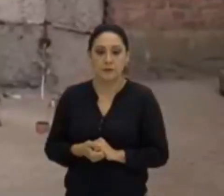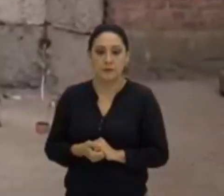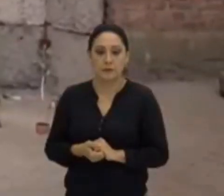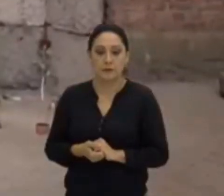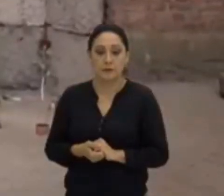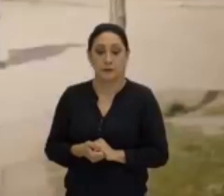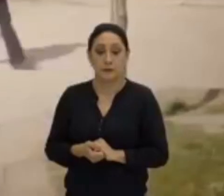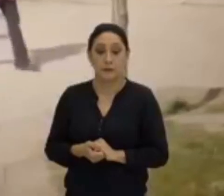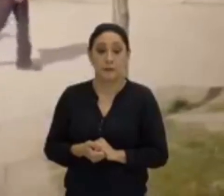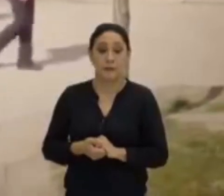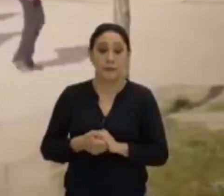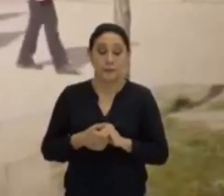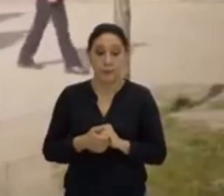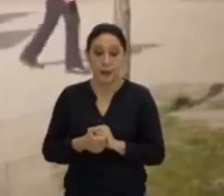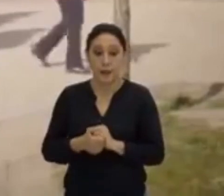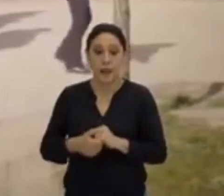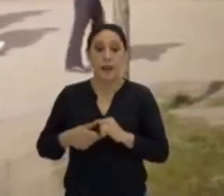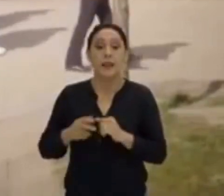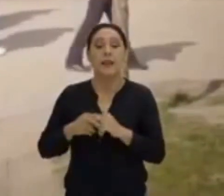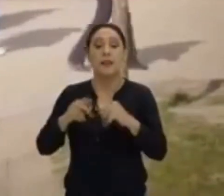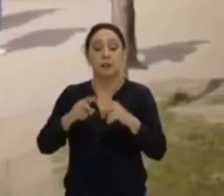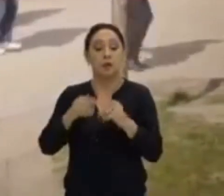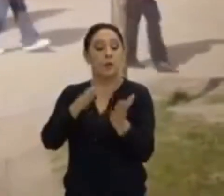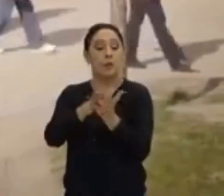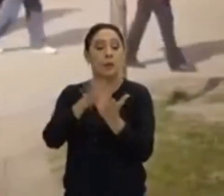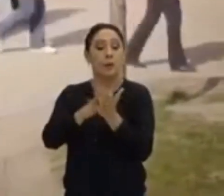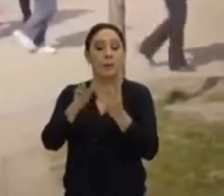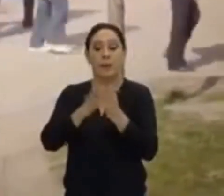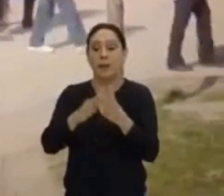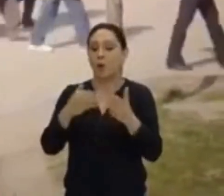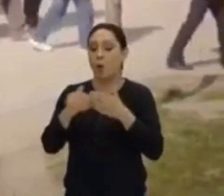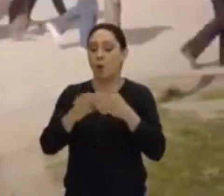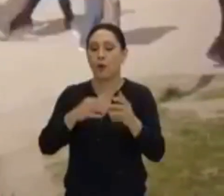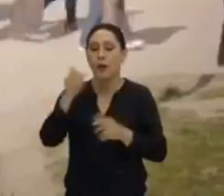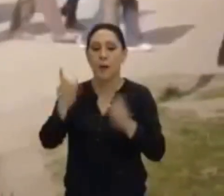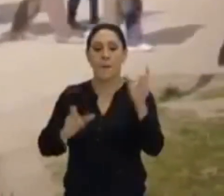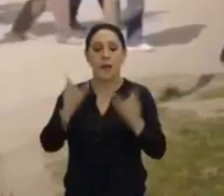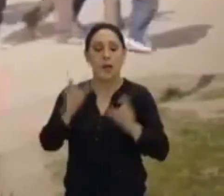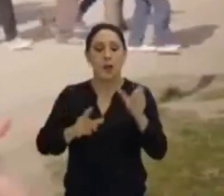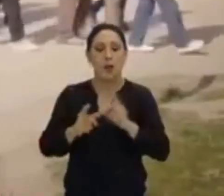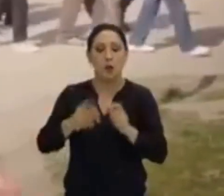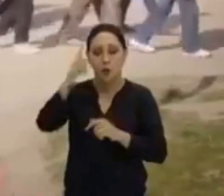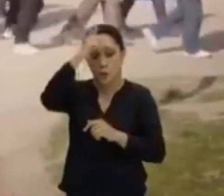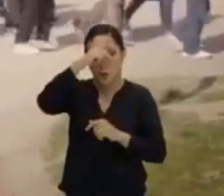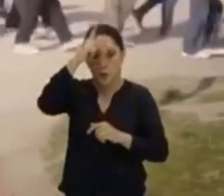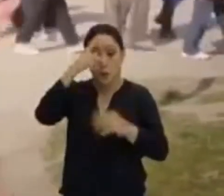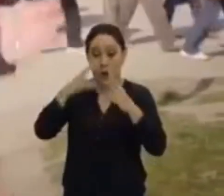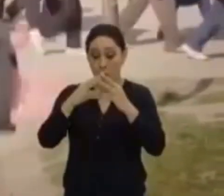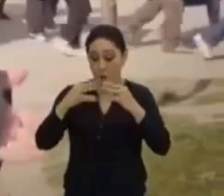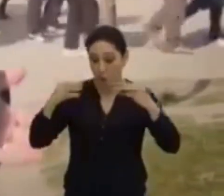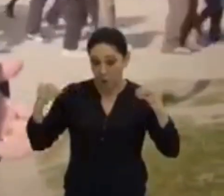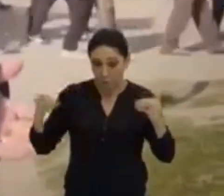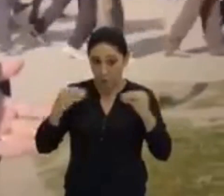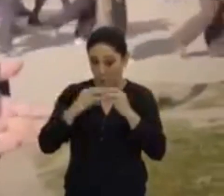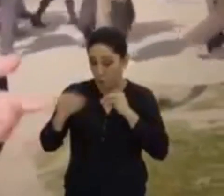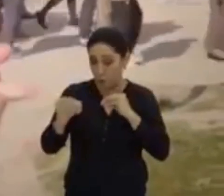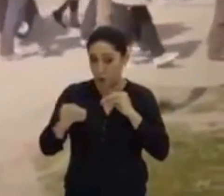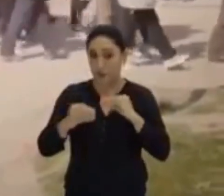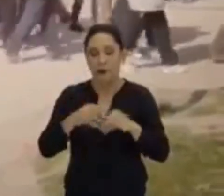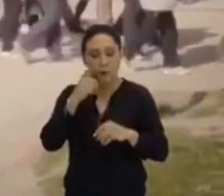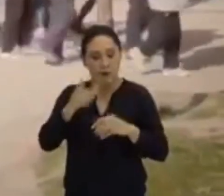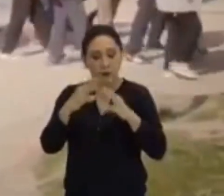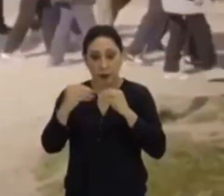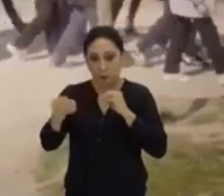Eles espalhavam mensagens aqui no campo, dizendo que se qualquer prisioneiro polonês fugisse, conseguisse fugir daqui, e